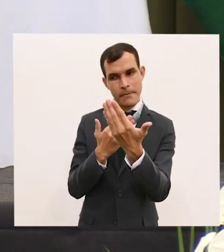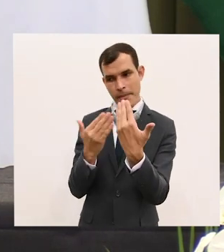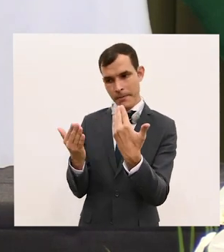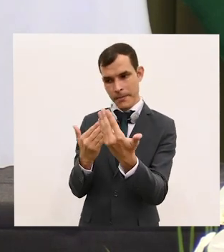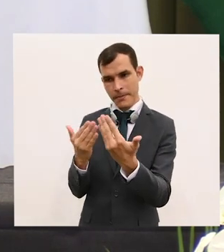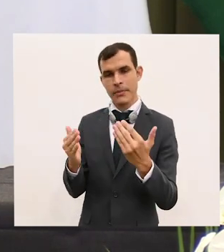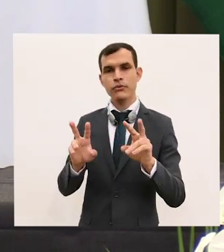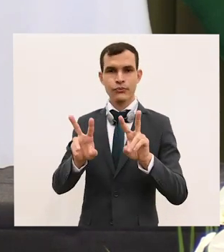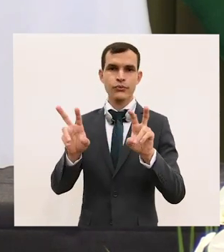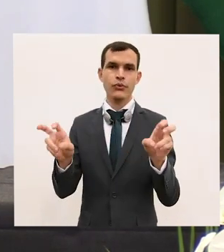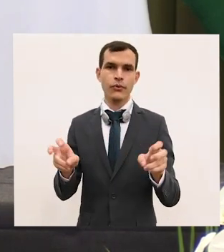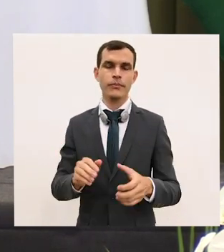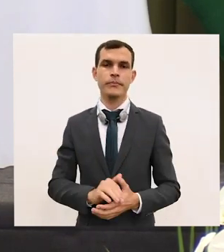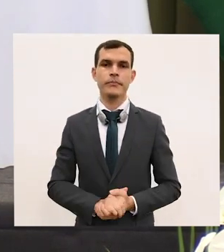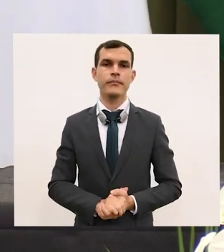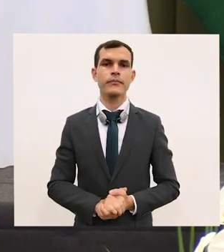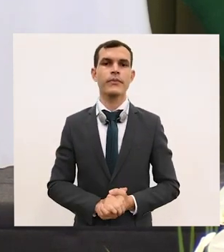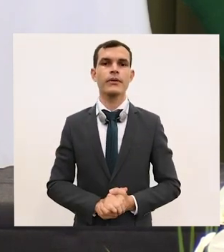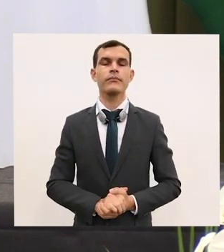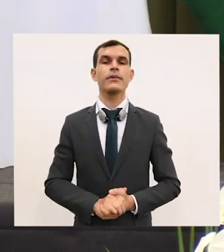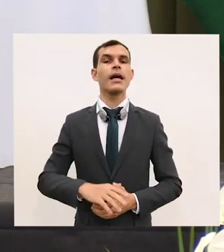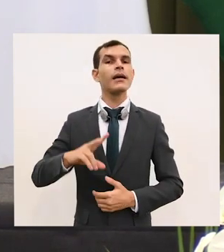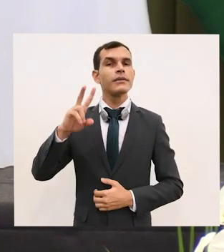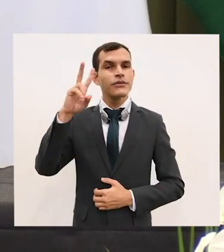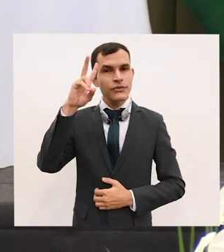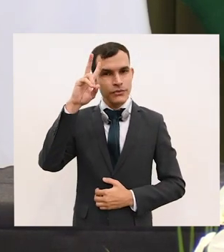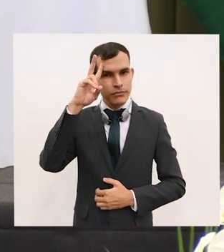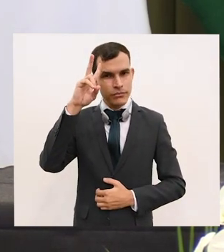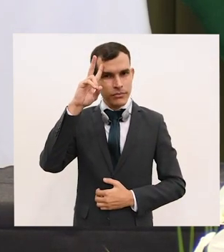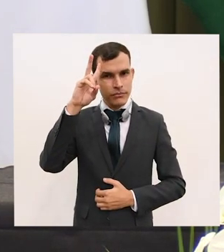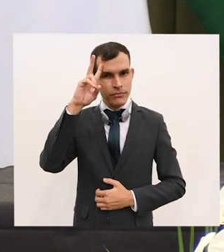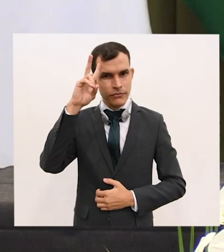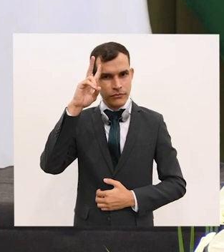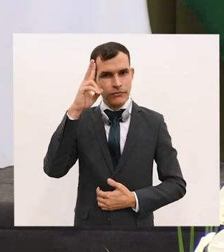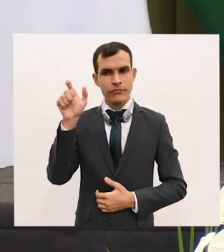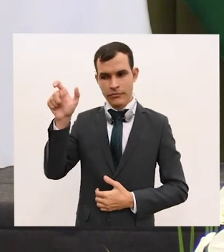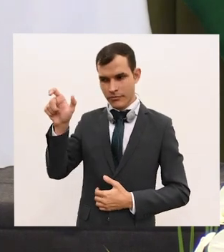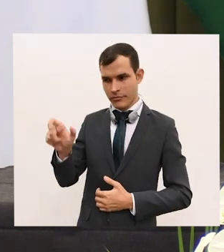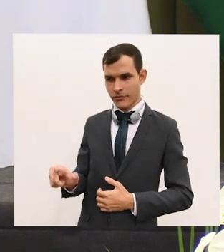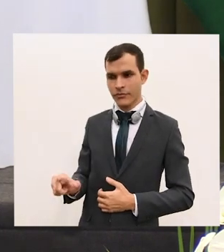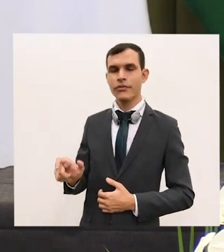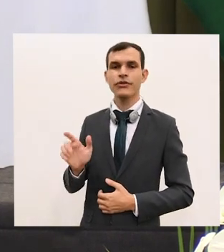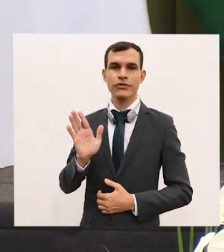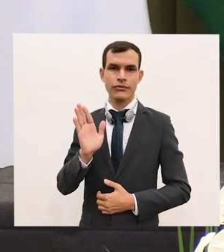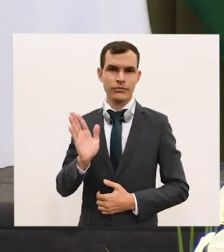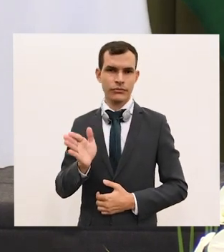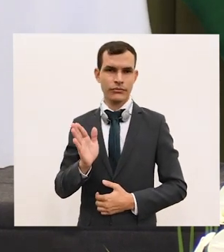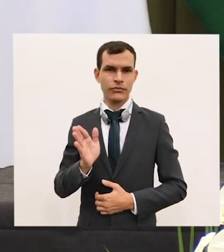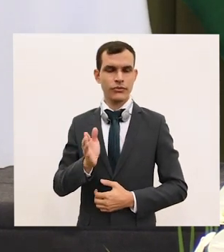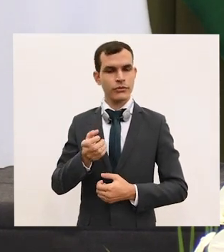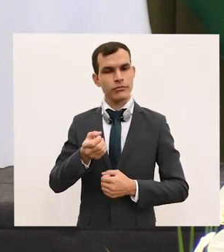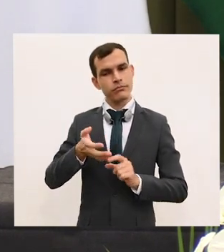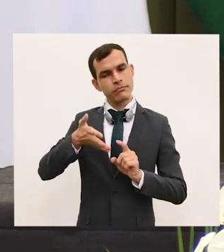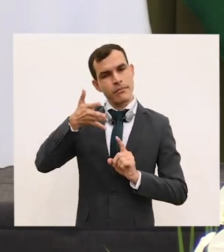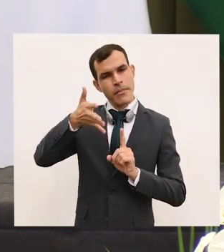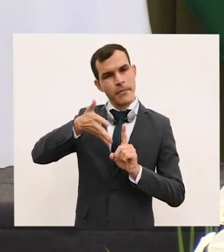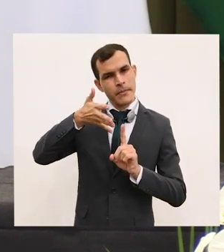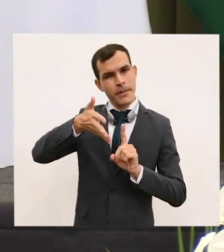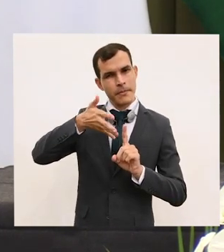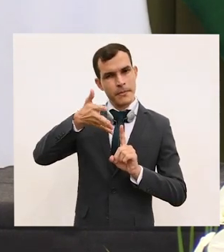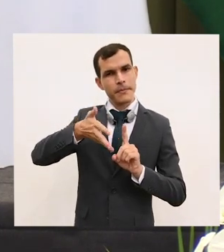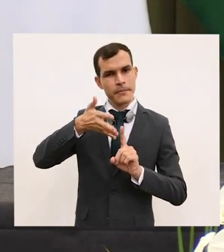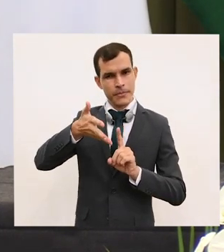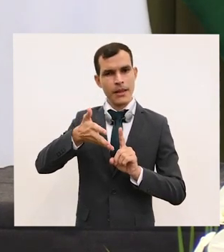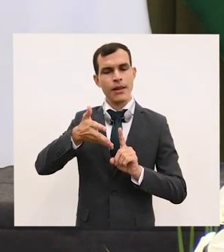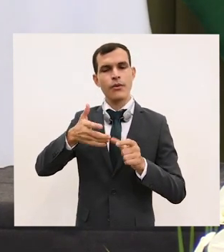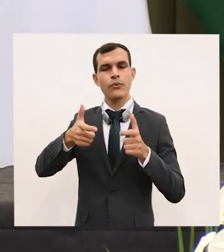nesta segunda-feira, a diretora-geral nos brindou com uma palestra no Instituto Rio Branco, e eu agradeço muito a contribuição que deu, os alunos